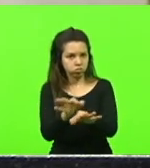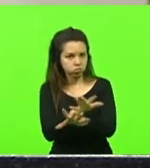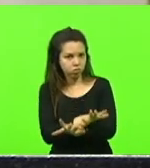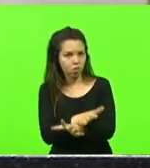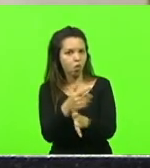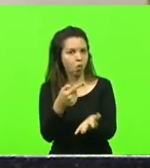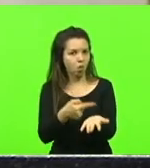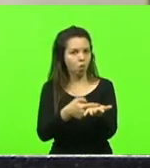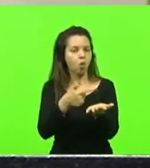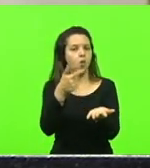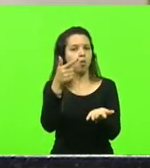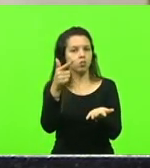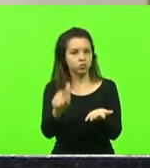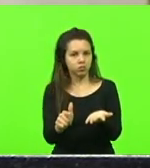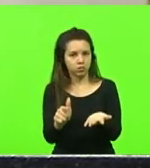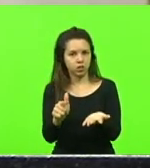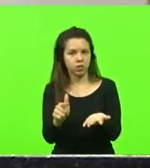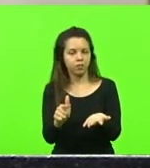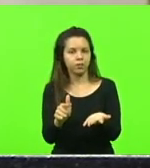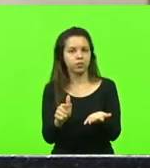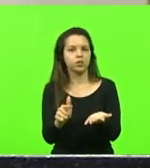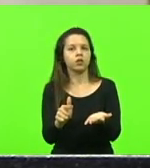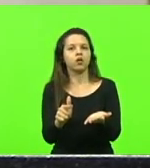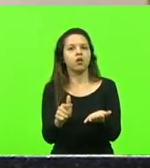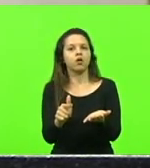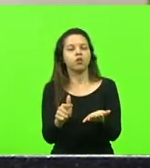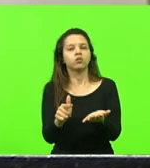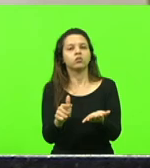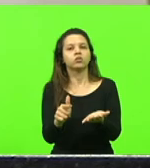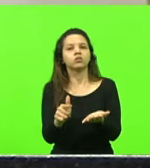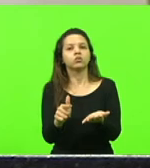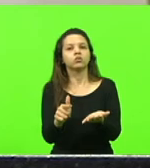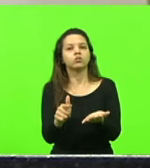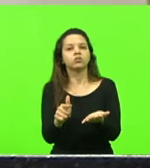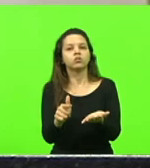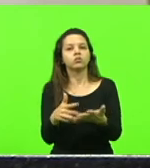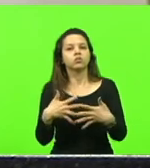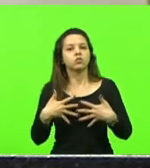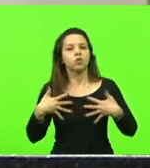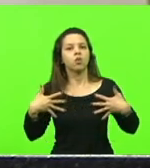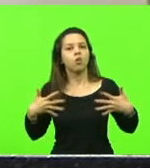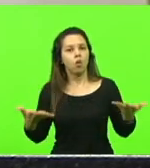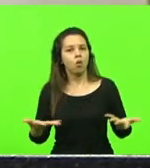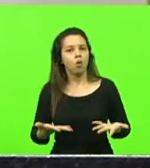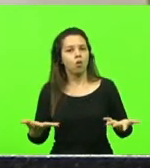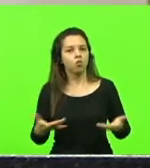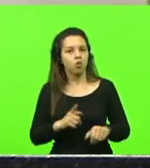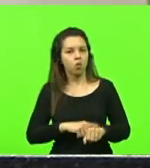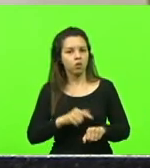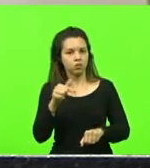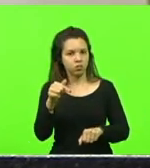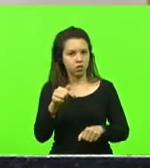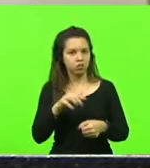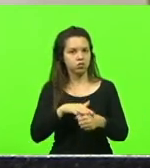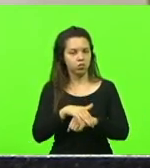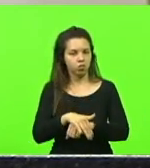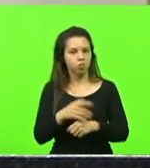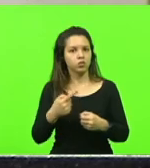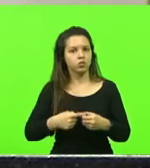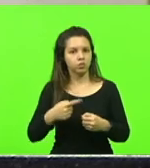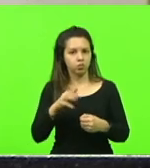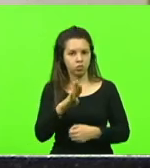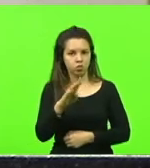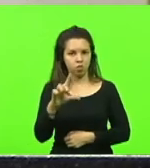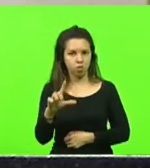convoca outra solene hoje, às 19h, no município de Brumenau, em